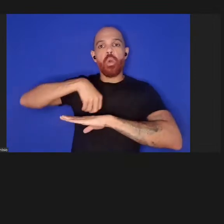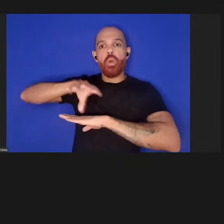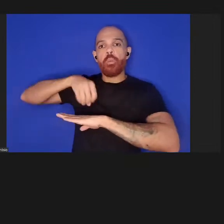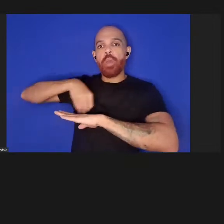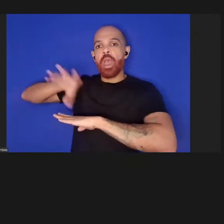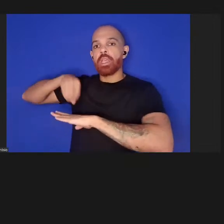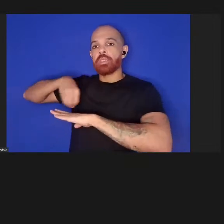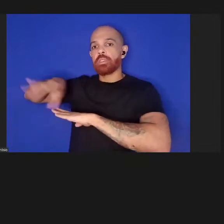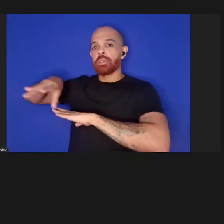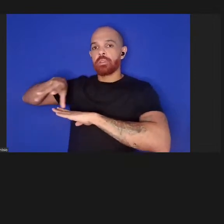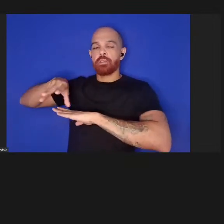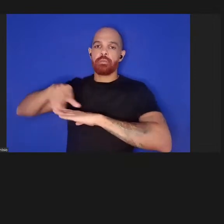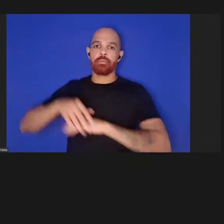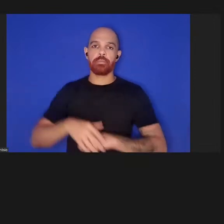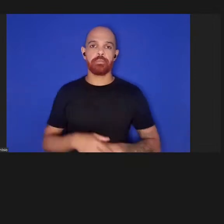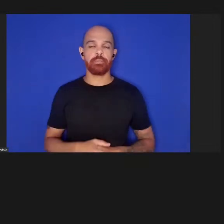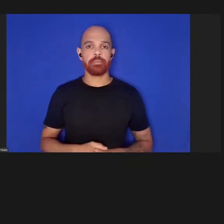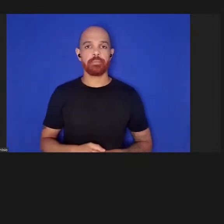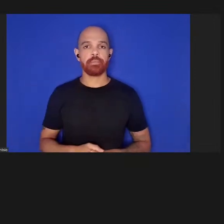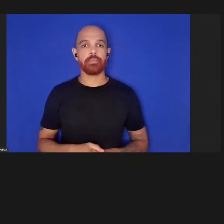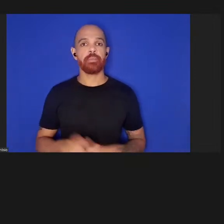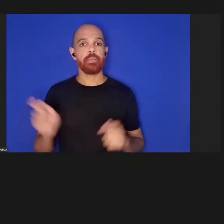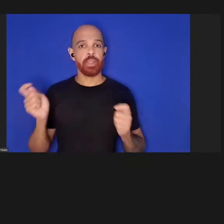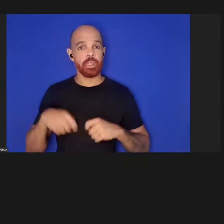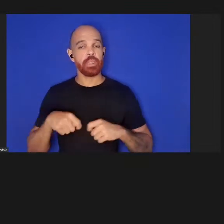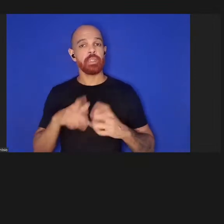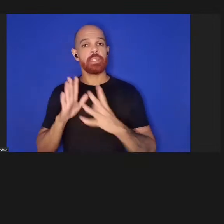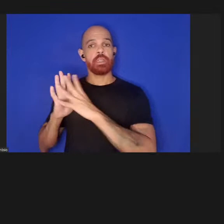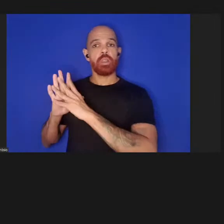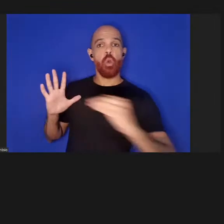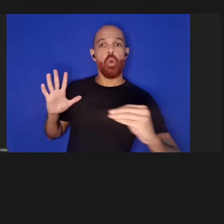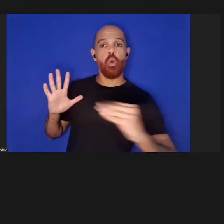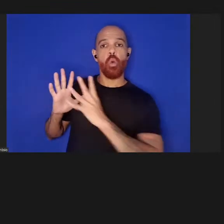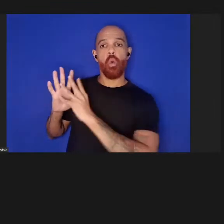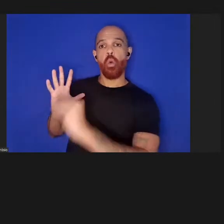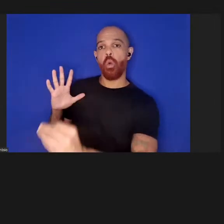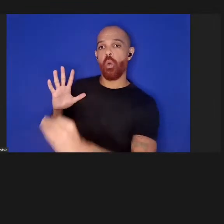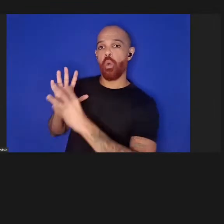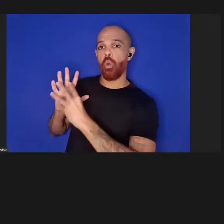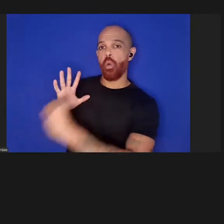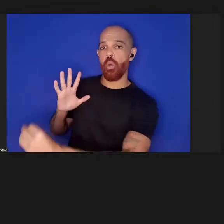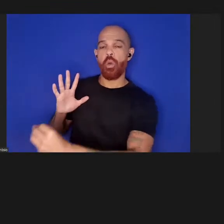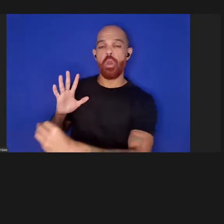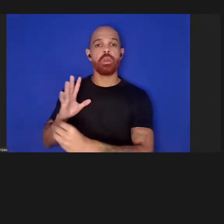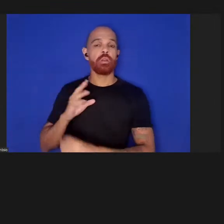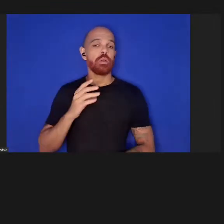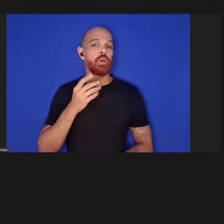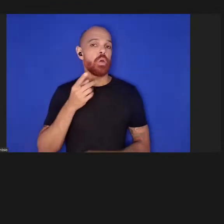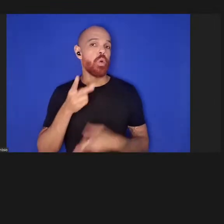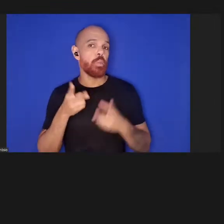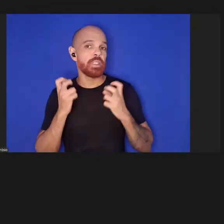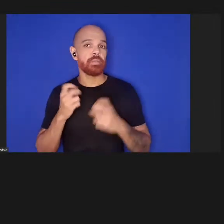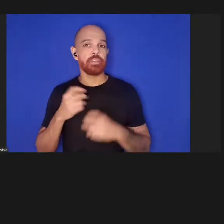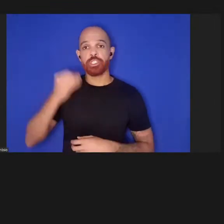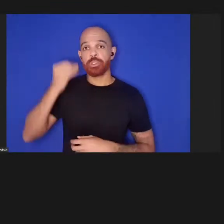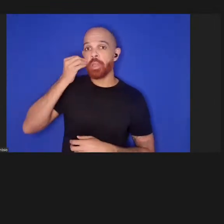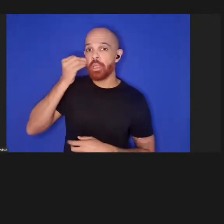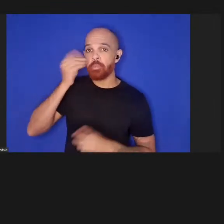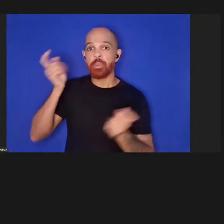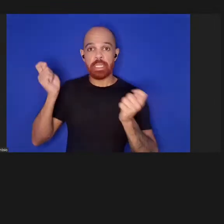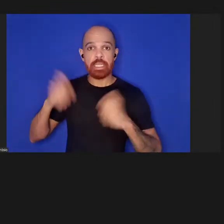possa ser replicada, mesmo as observações ou experimentações possam ser reproduzidas,